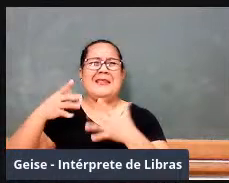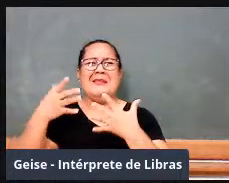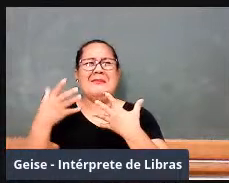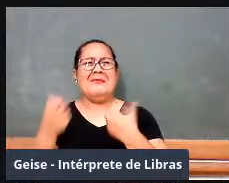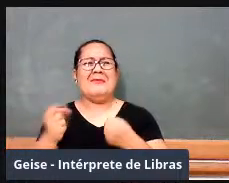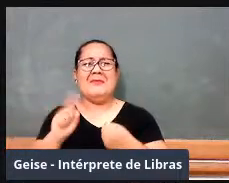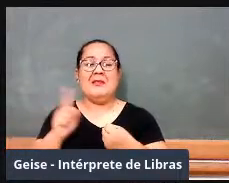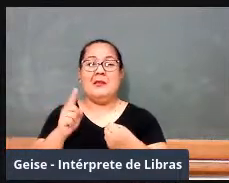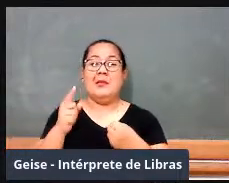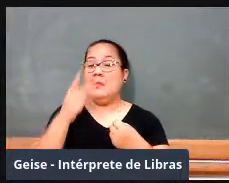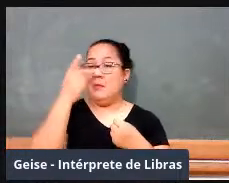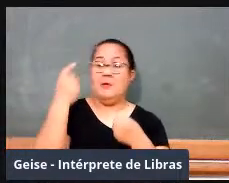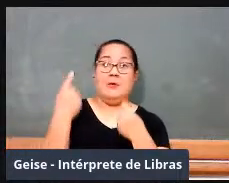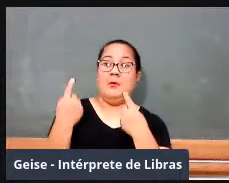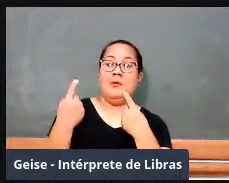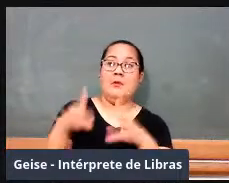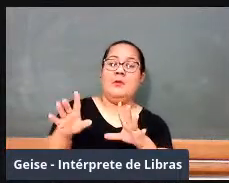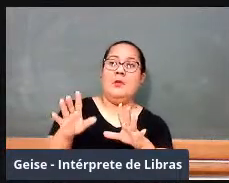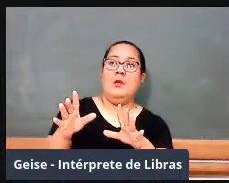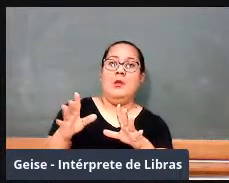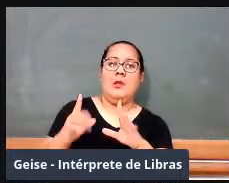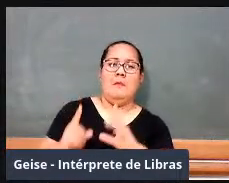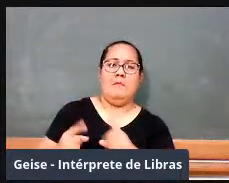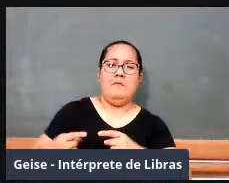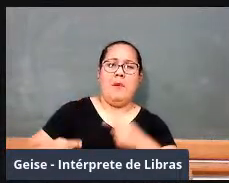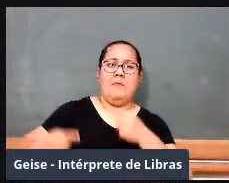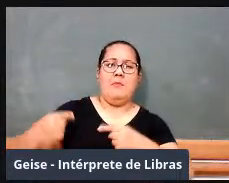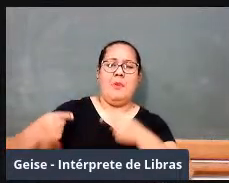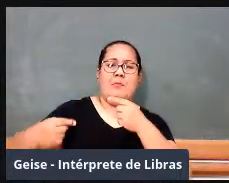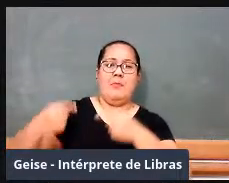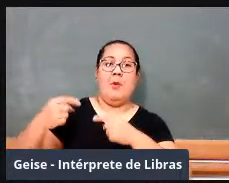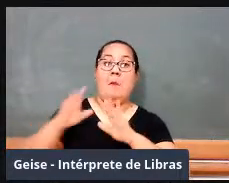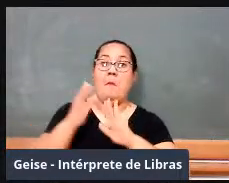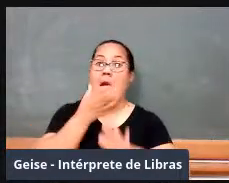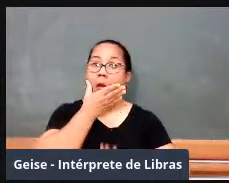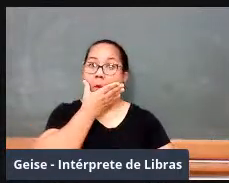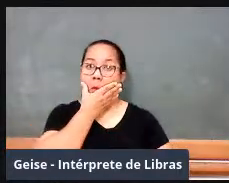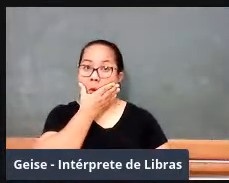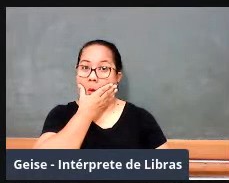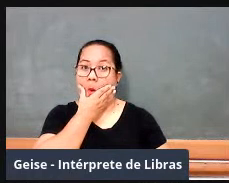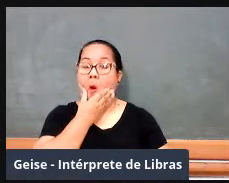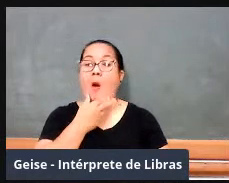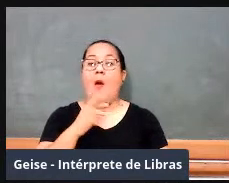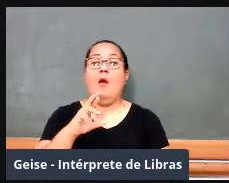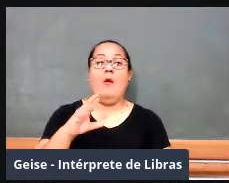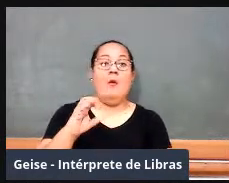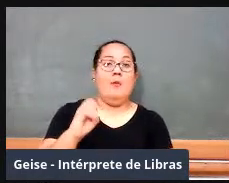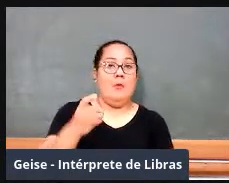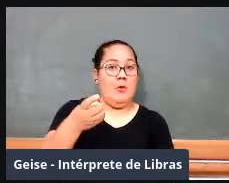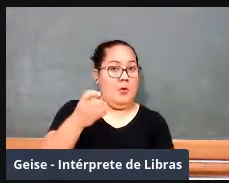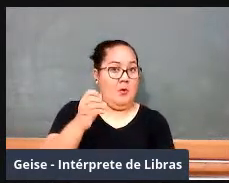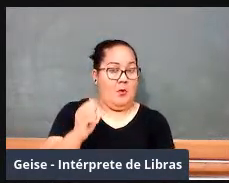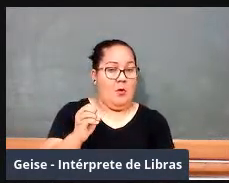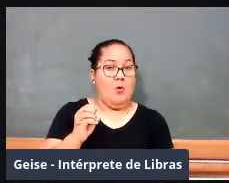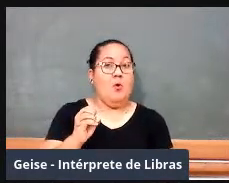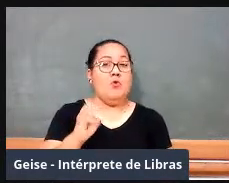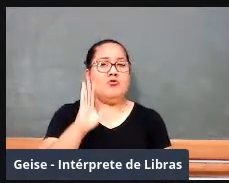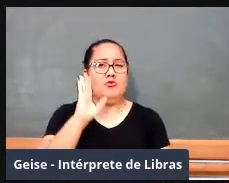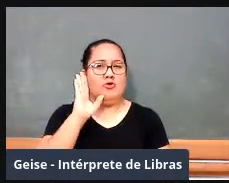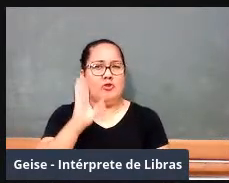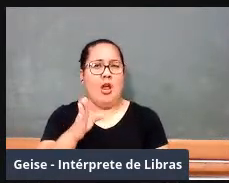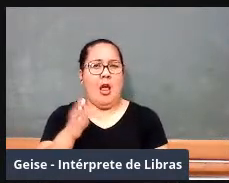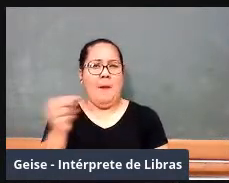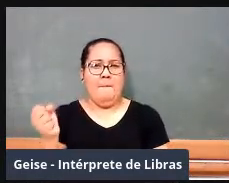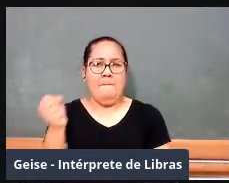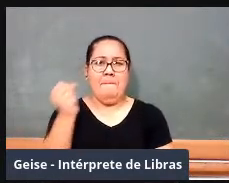adversários a ela. Claro, o Roxo, ele está nomeado pelo Getúlio Vargas em tempo de